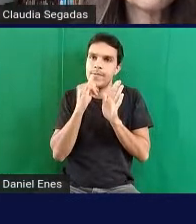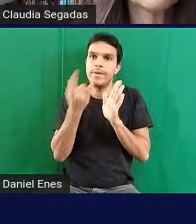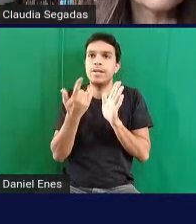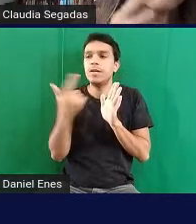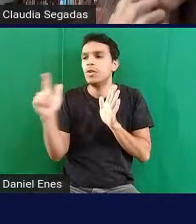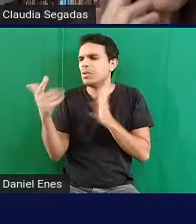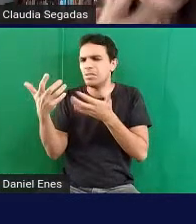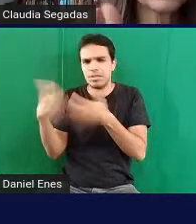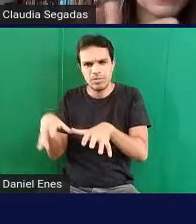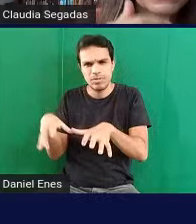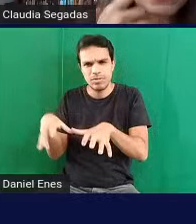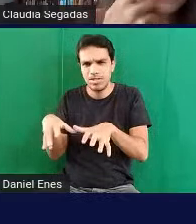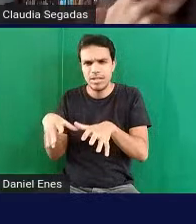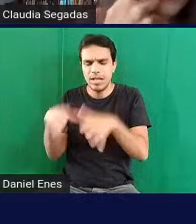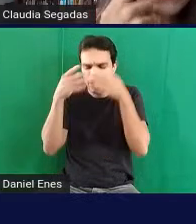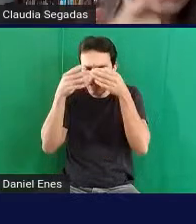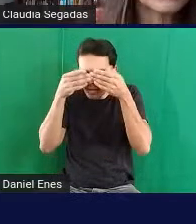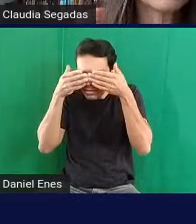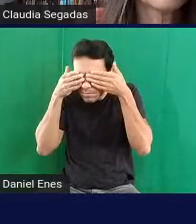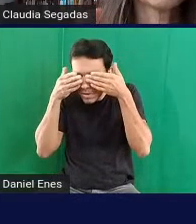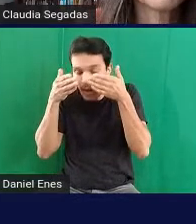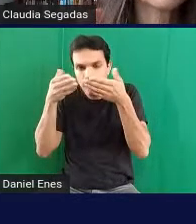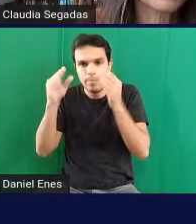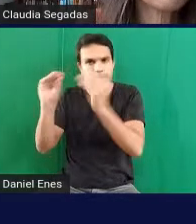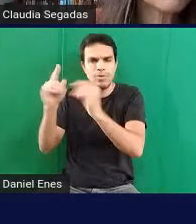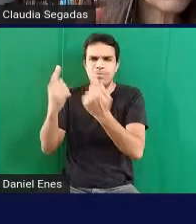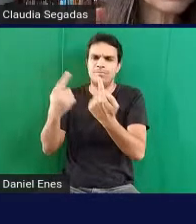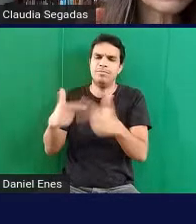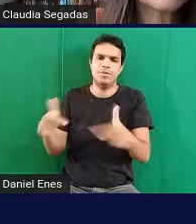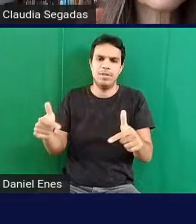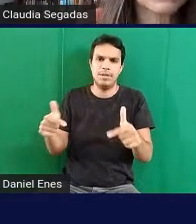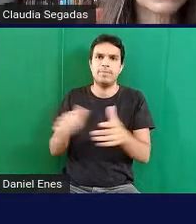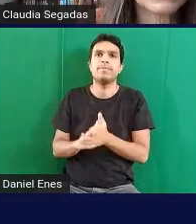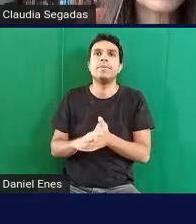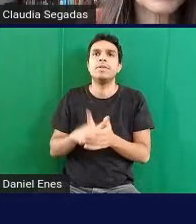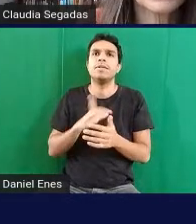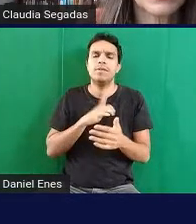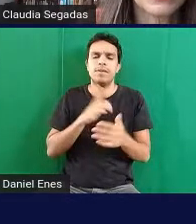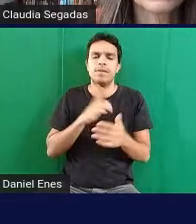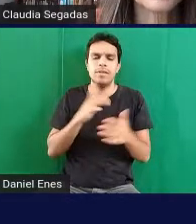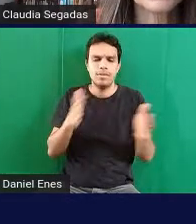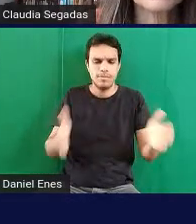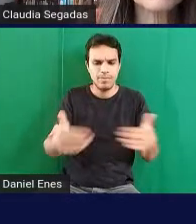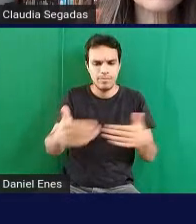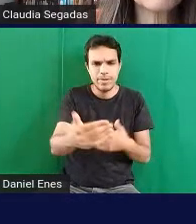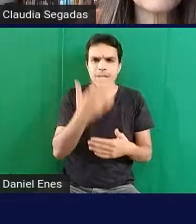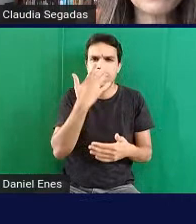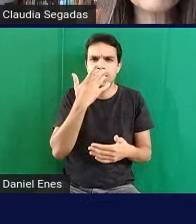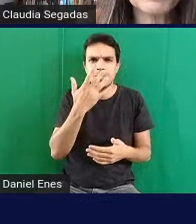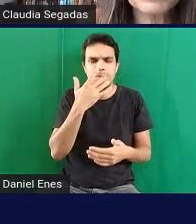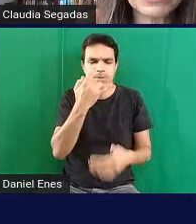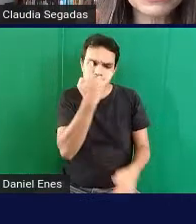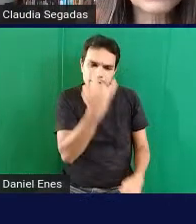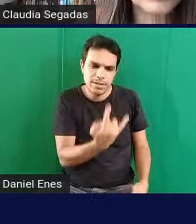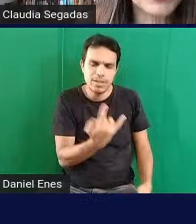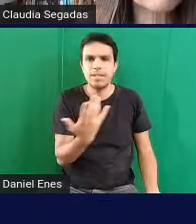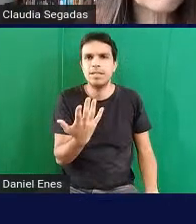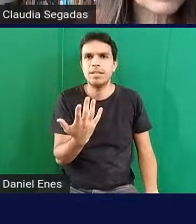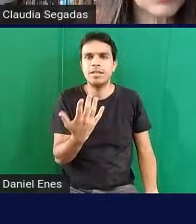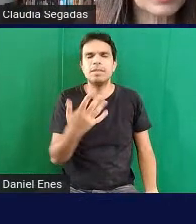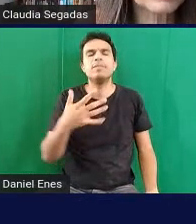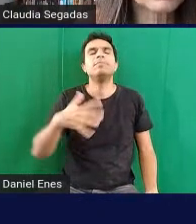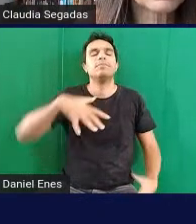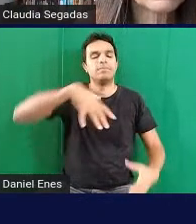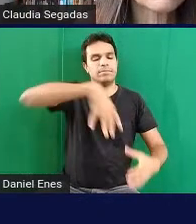gente não colocava então foi feito uma caixa uma caixa bem colorida atraente as crianças enfiavam a mão na